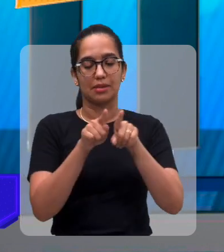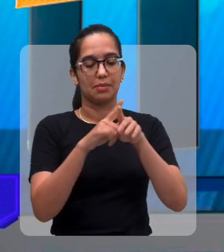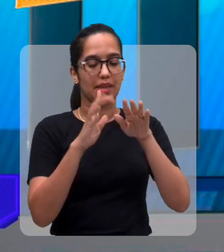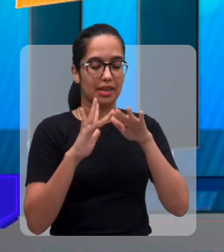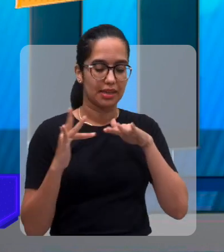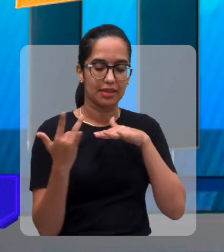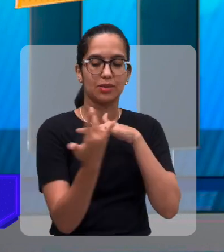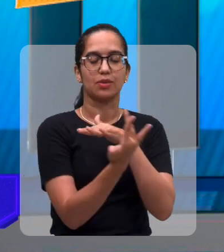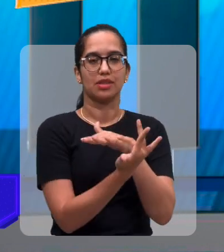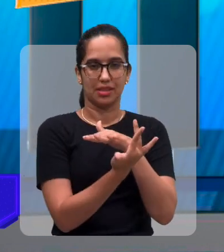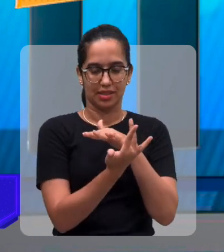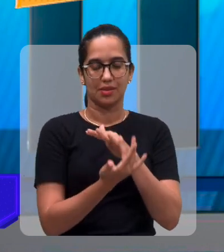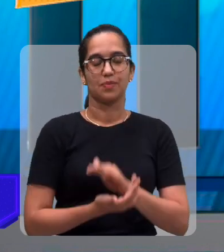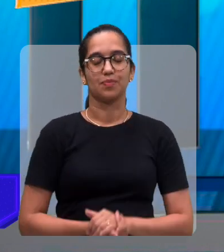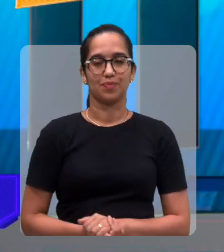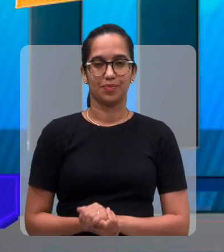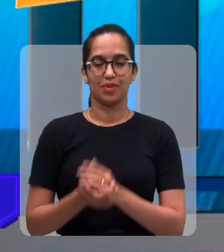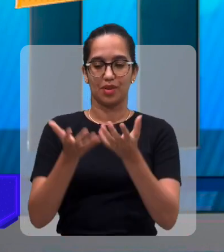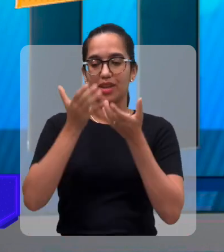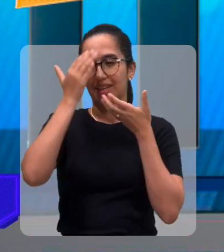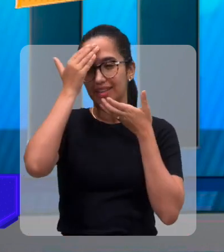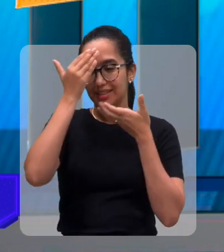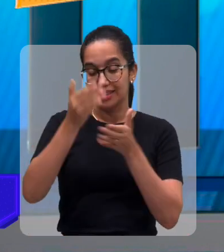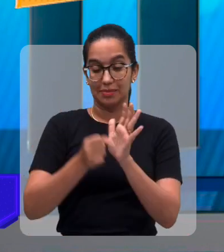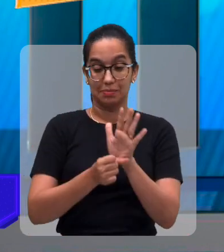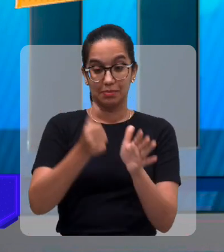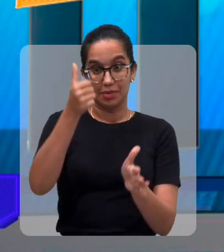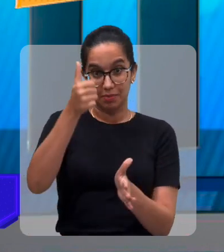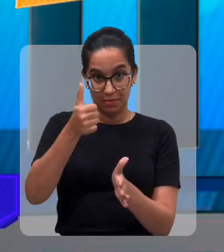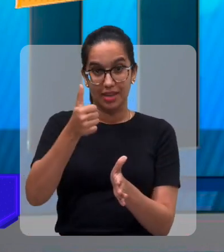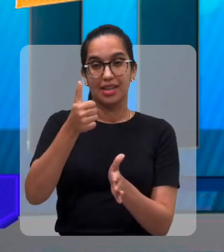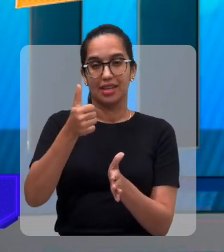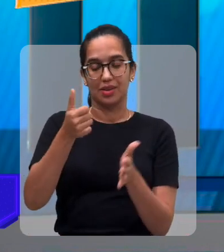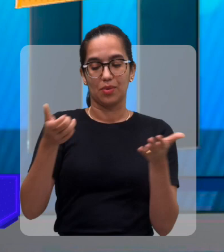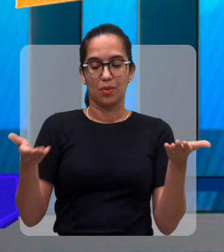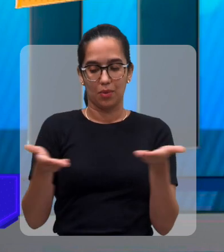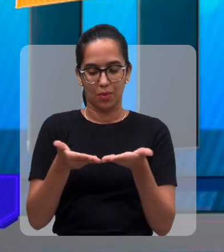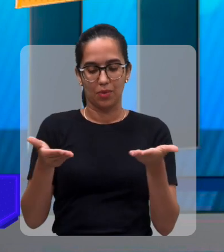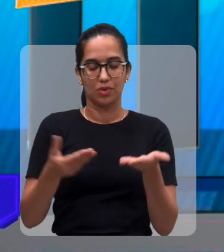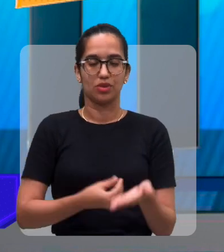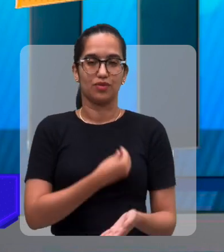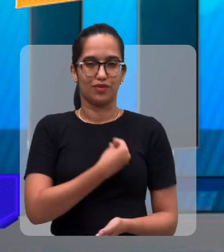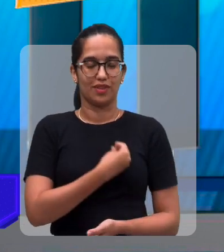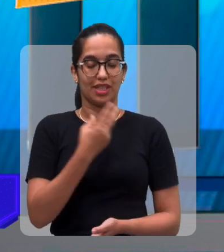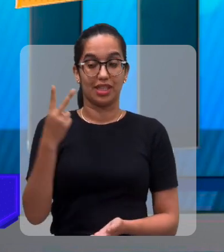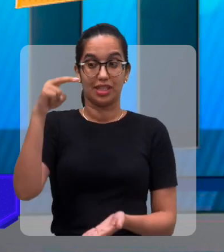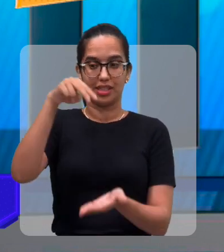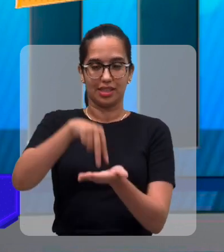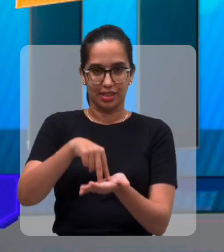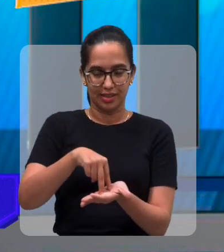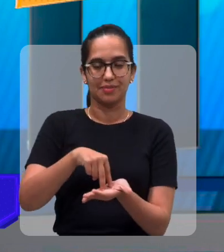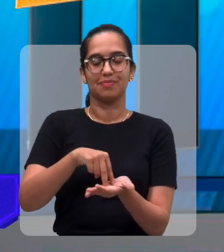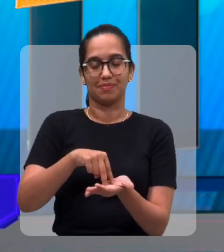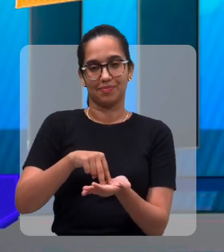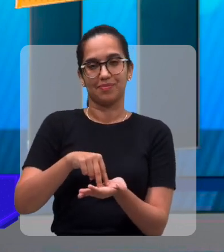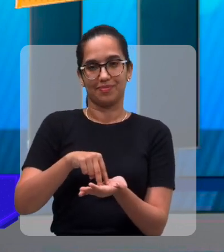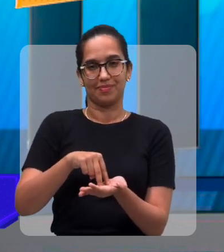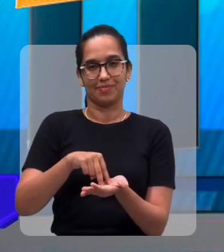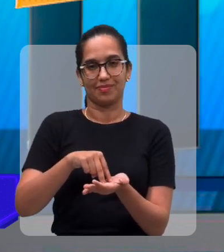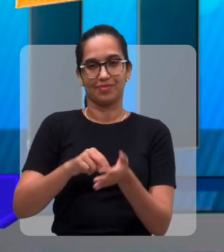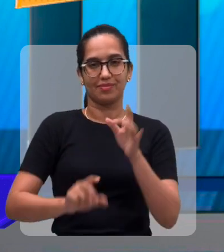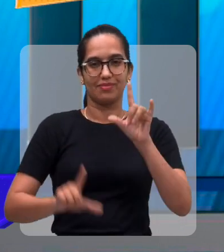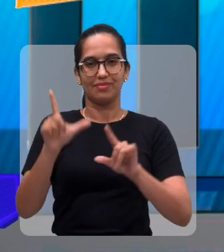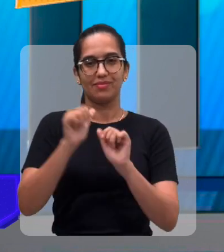redes sociais. E agradecer, em primeiro lugar, por mais uma oportunidade de vir aqui até a TV